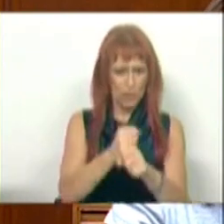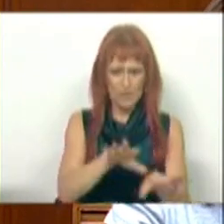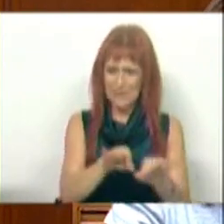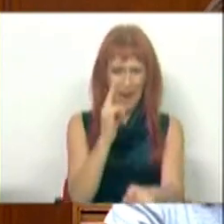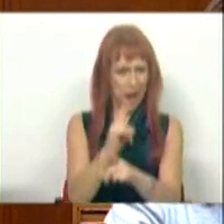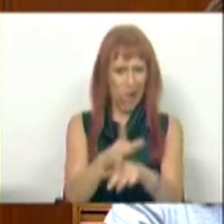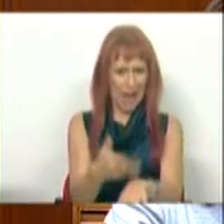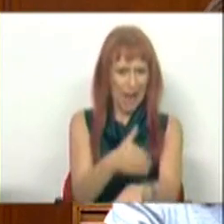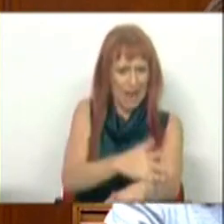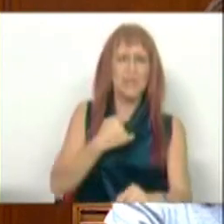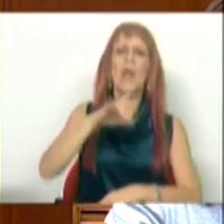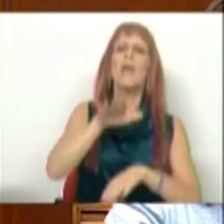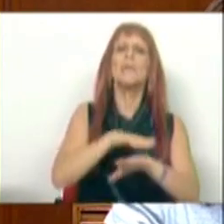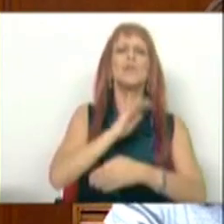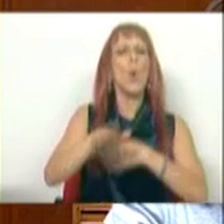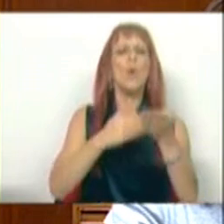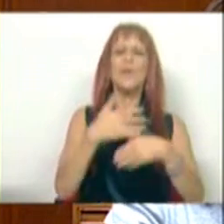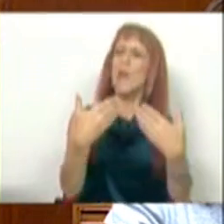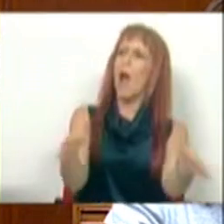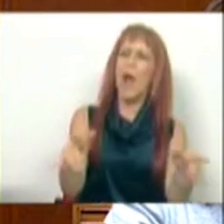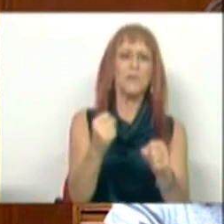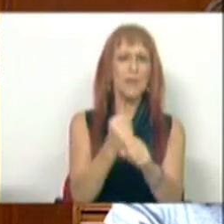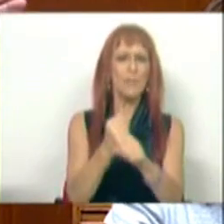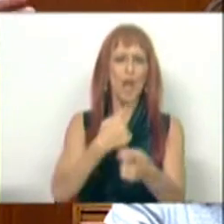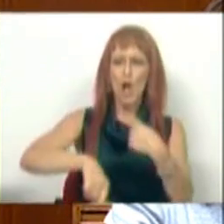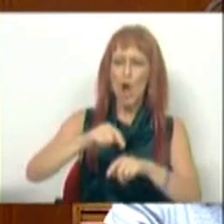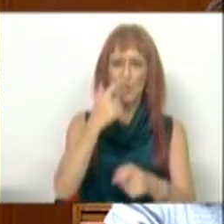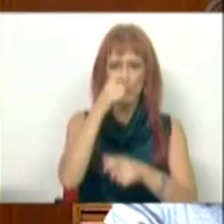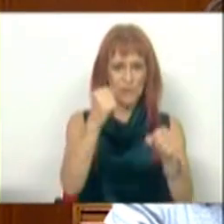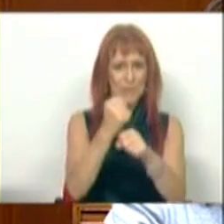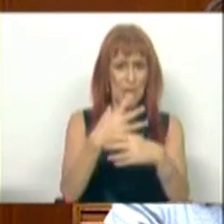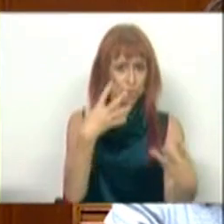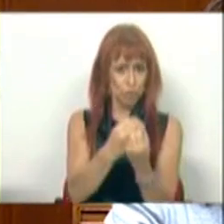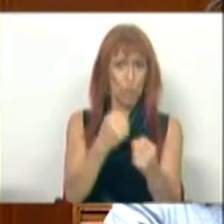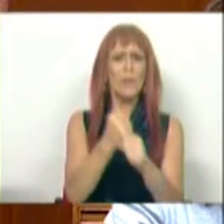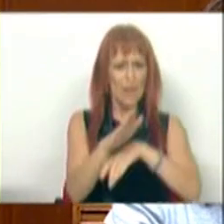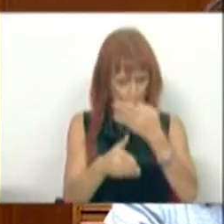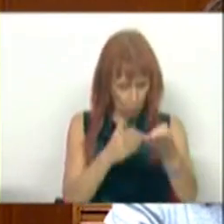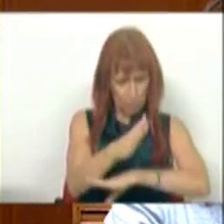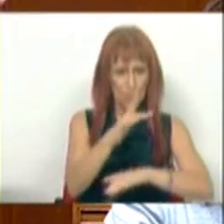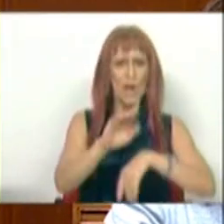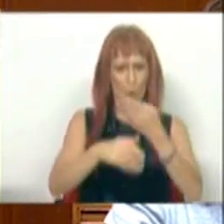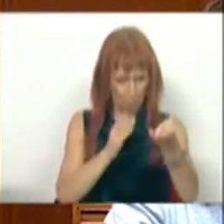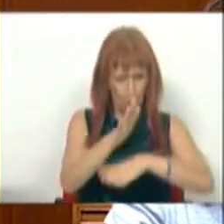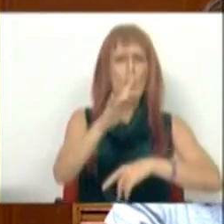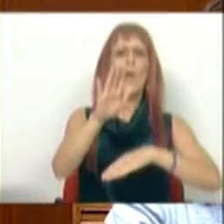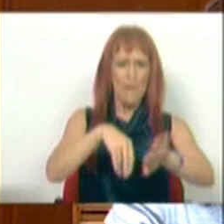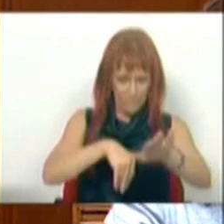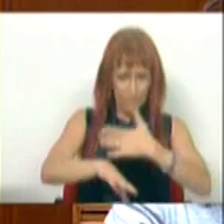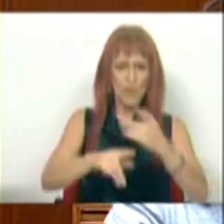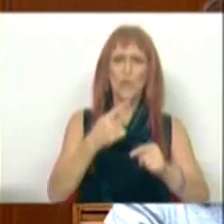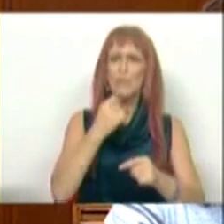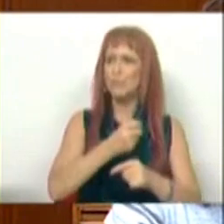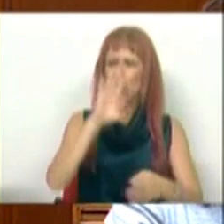da TAP. A administração continua aberta para trabalharmos com os trabalhadores. Esse trabalho continua e continuará a ser feito